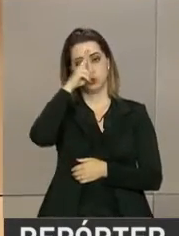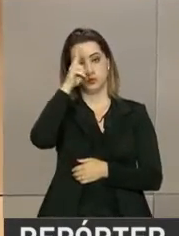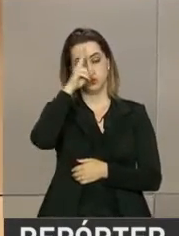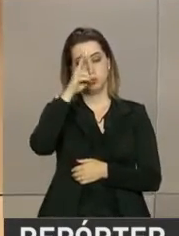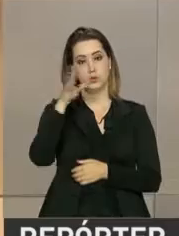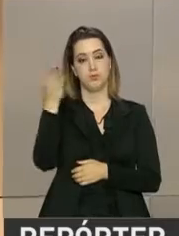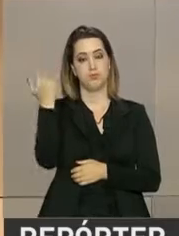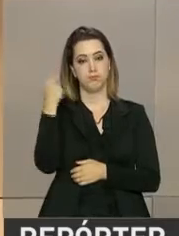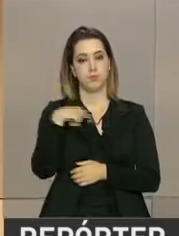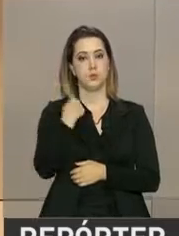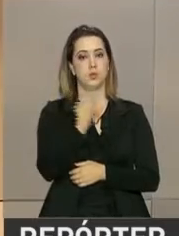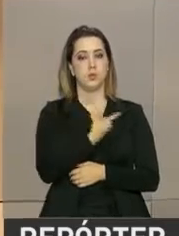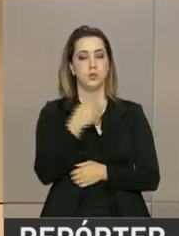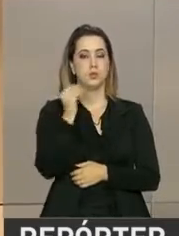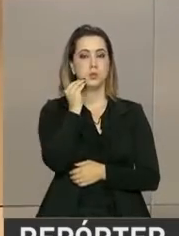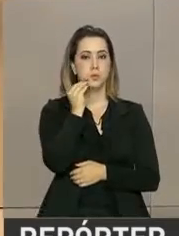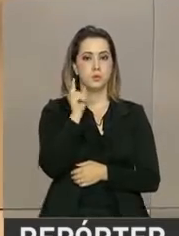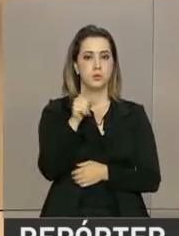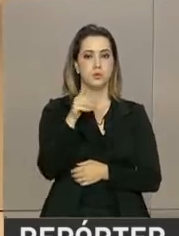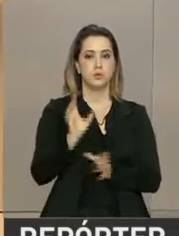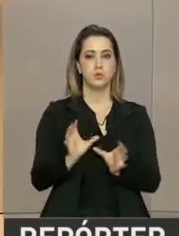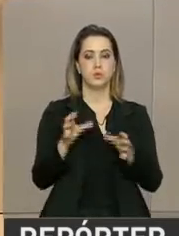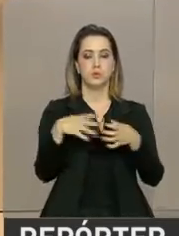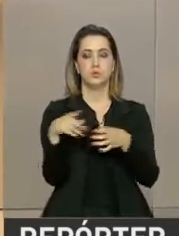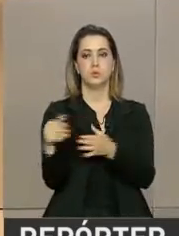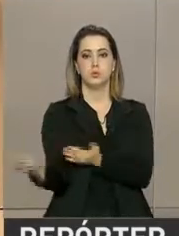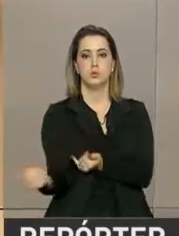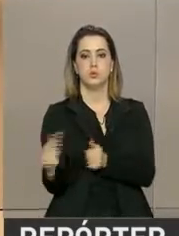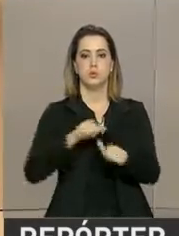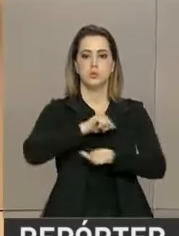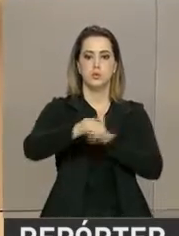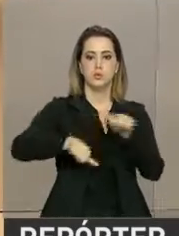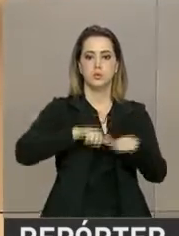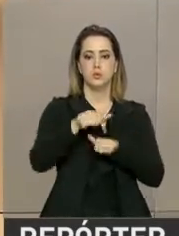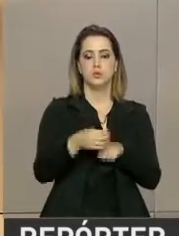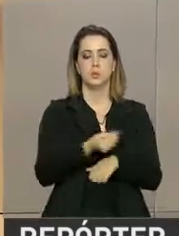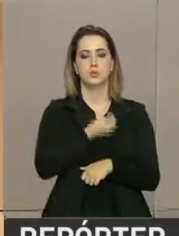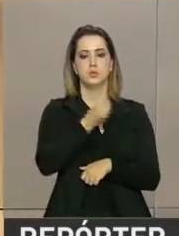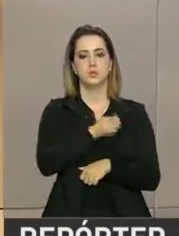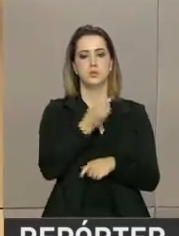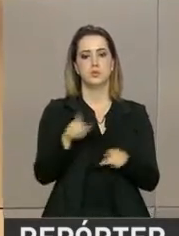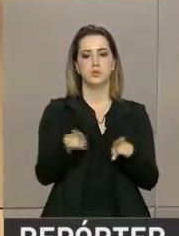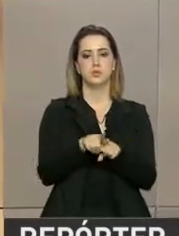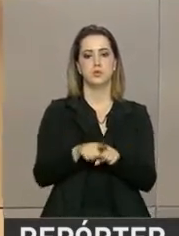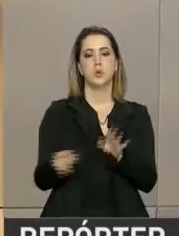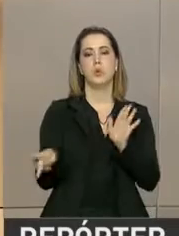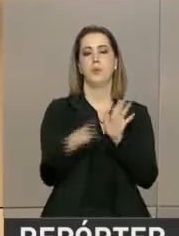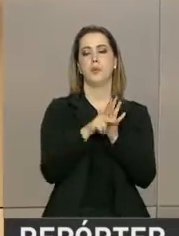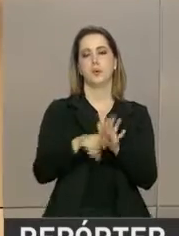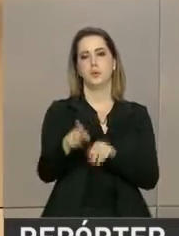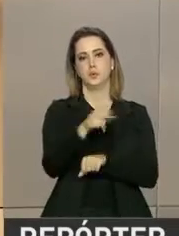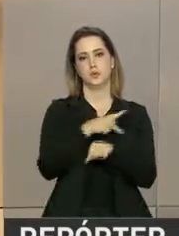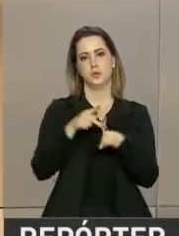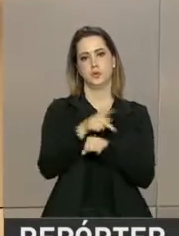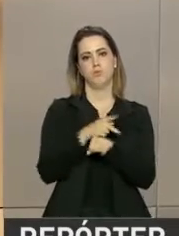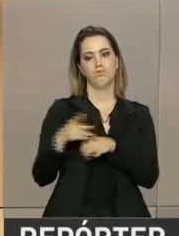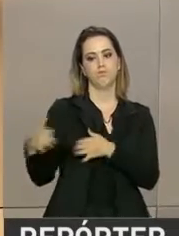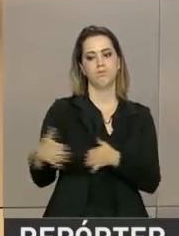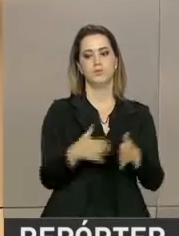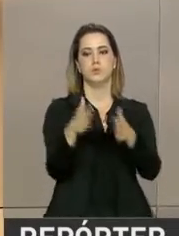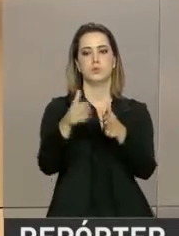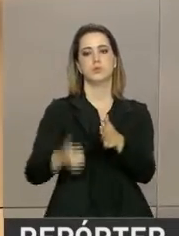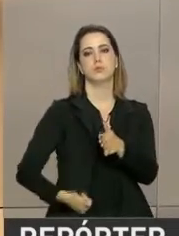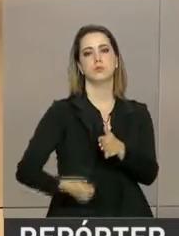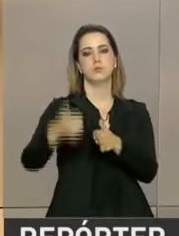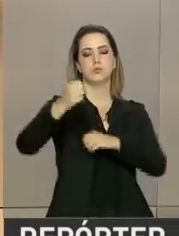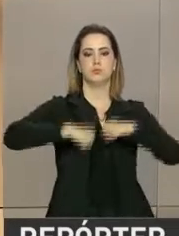certeza de que o novo centro vai mudar a vida de jovens trabalhadores haitianos e mudar o próprio Haiti na direção do progresso